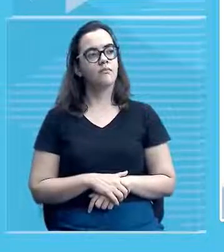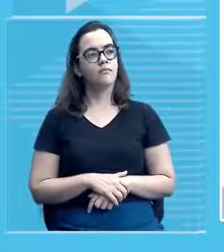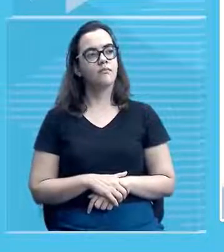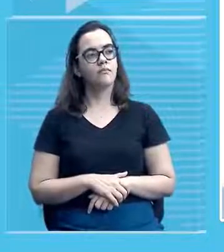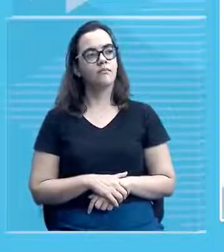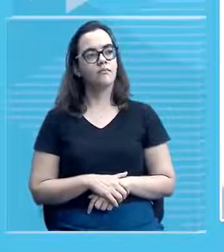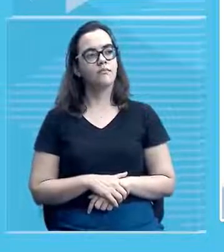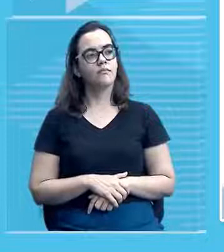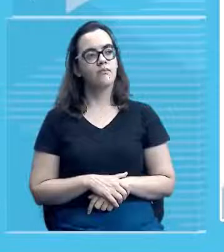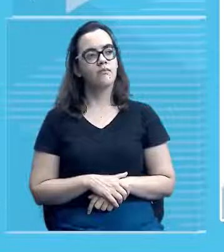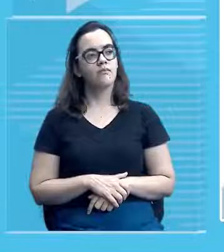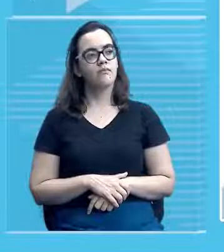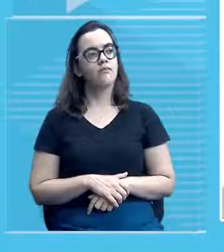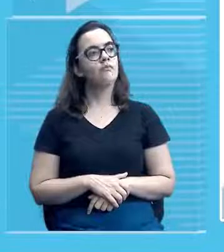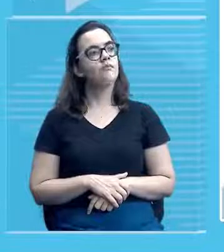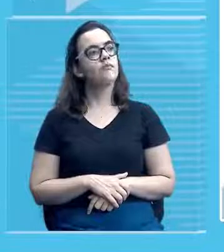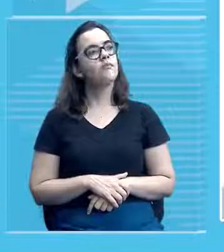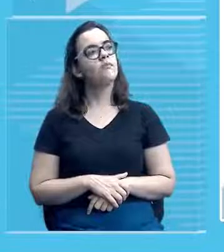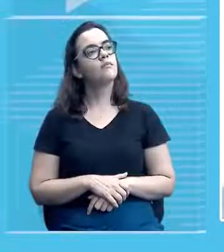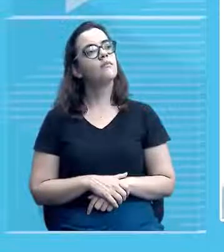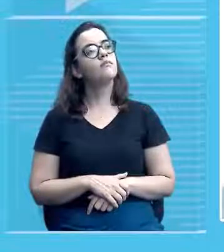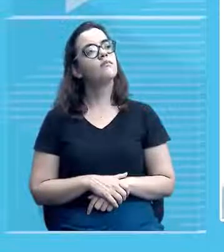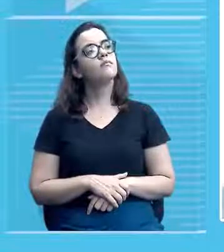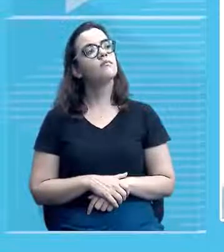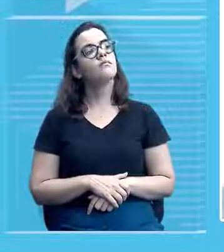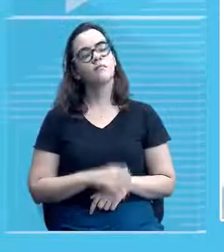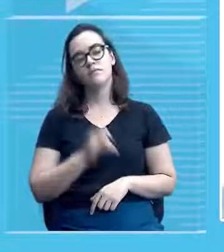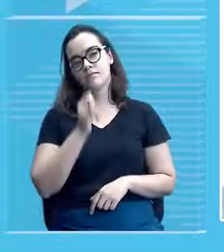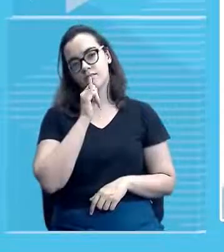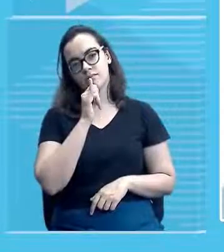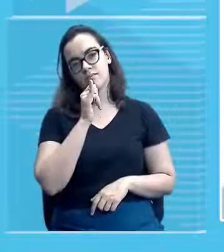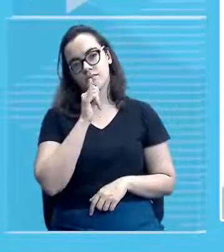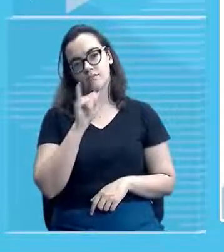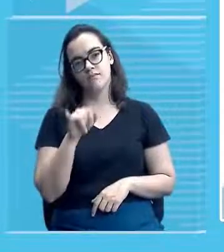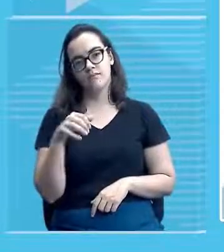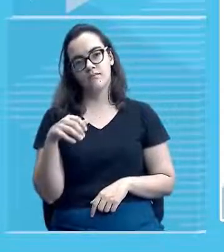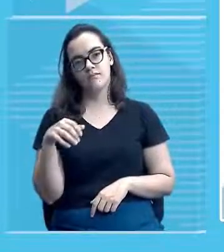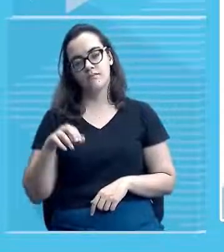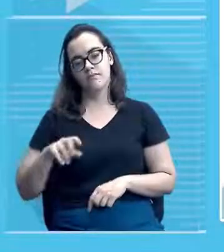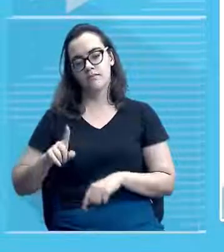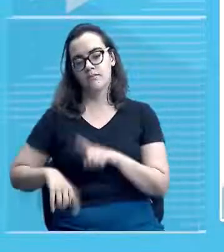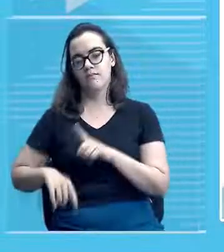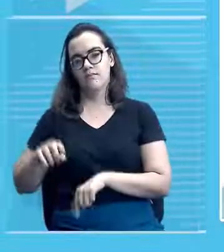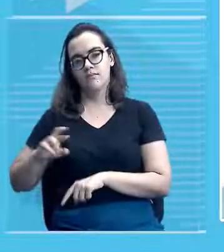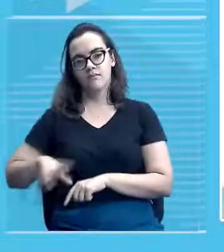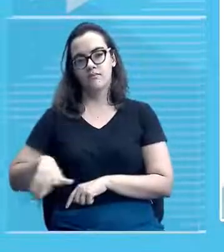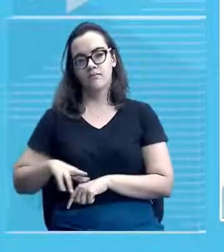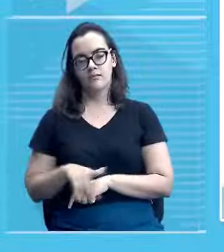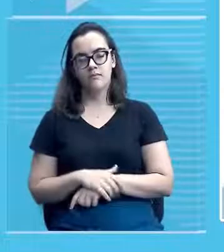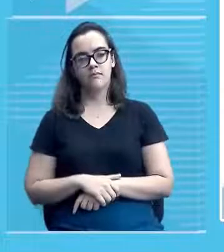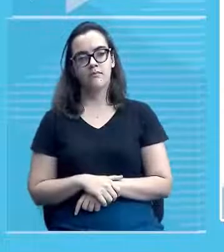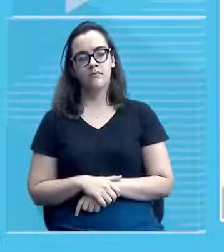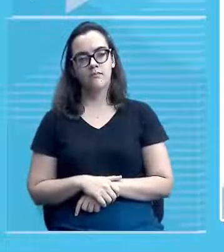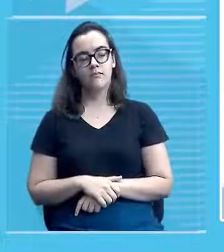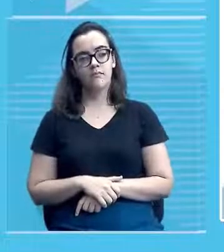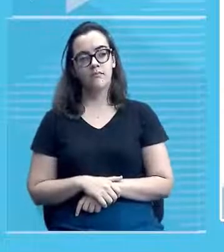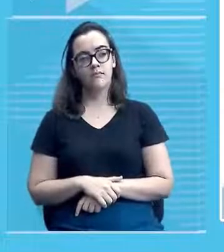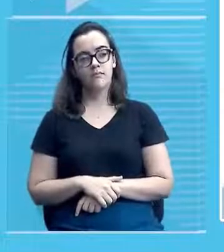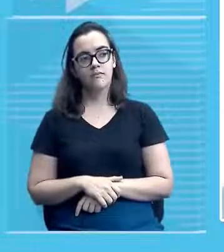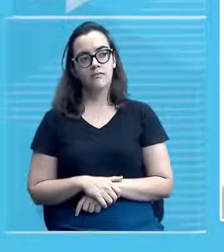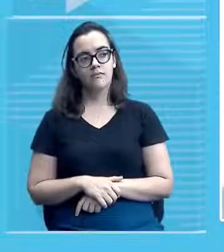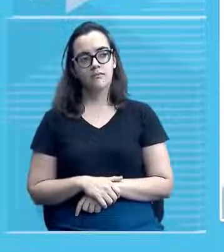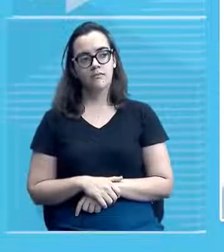como verdadeiro ou seja são exemplos de patrimônio material celebrações